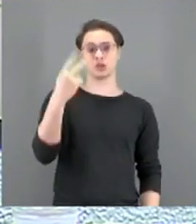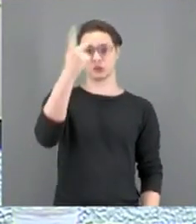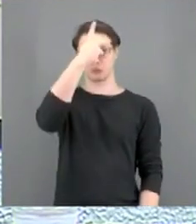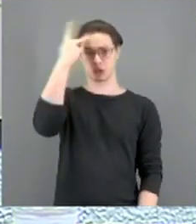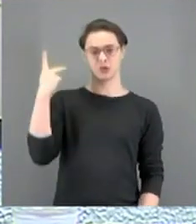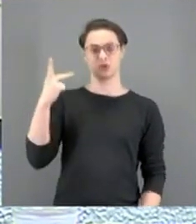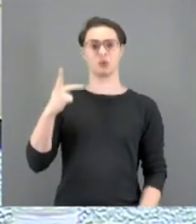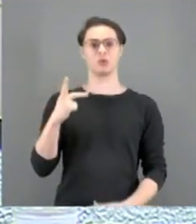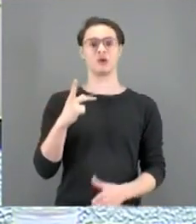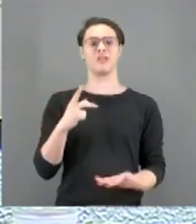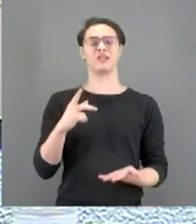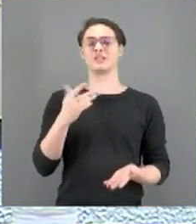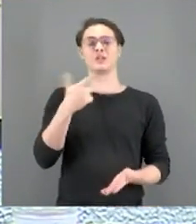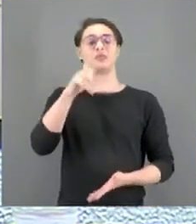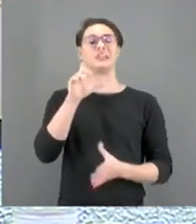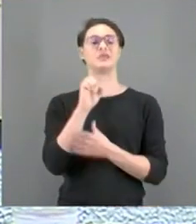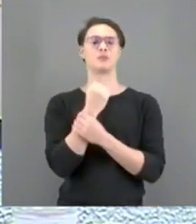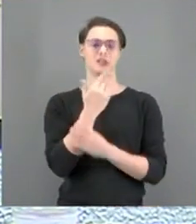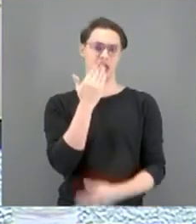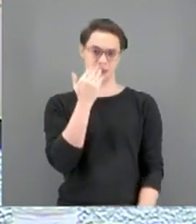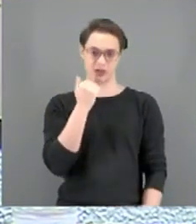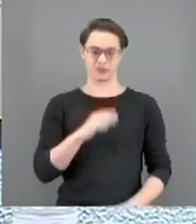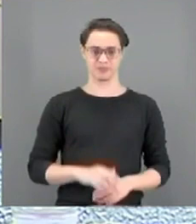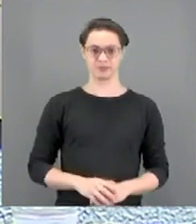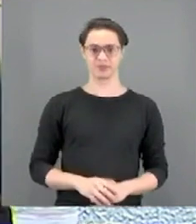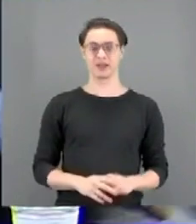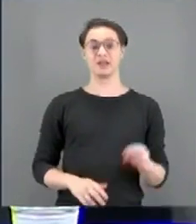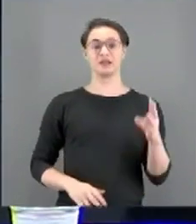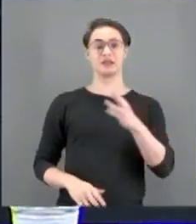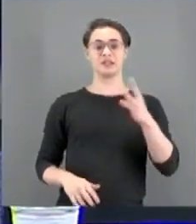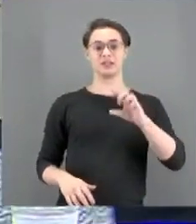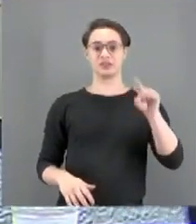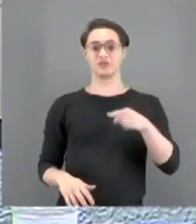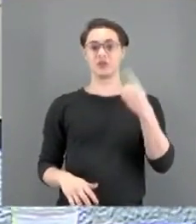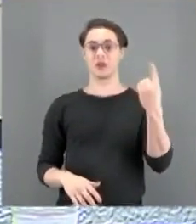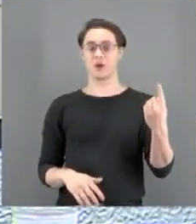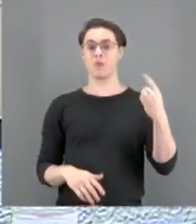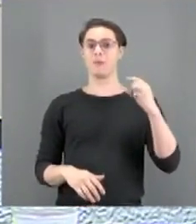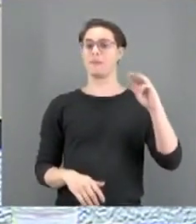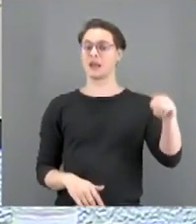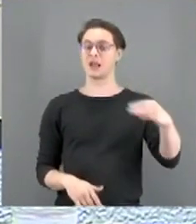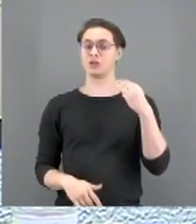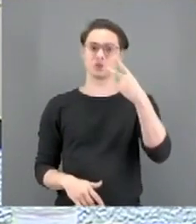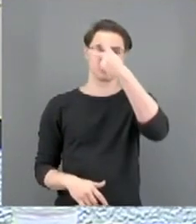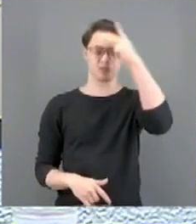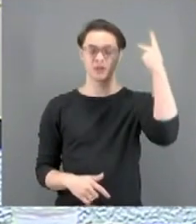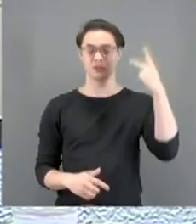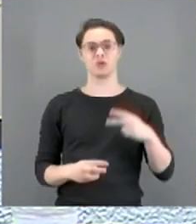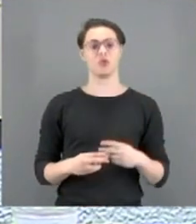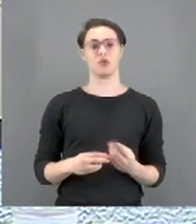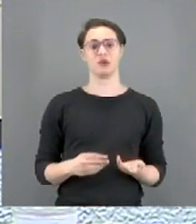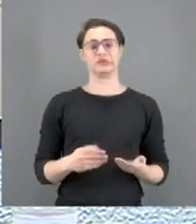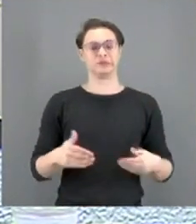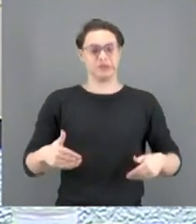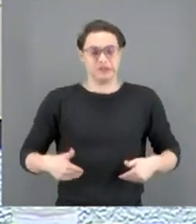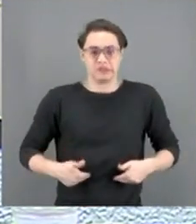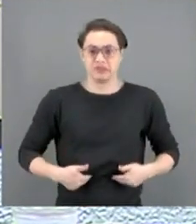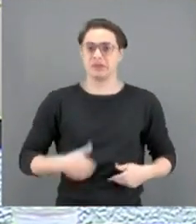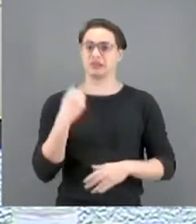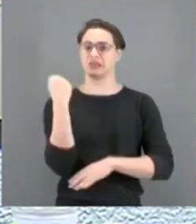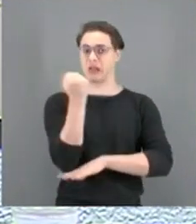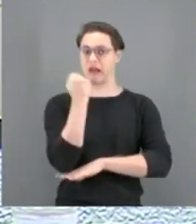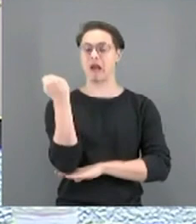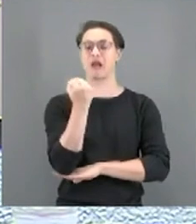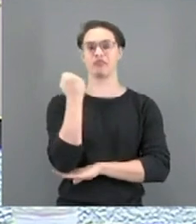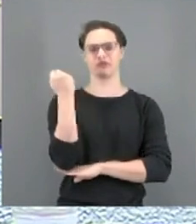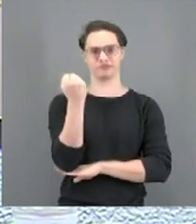insegurança alimentar. 33,1 milhões de pessoas com insegurança alimentar grave, ou